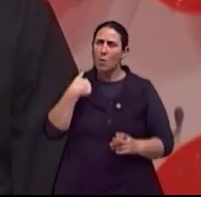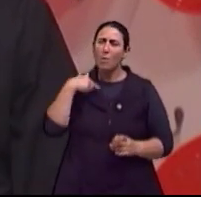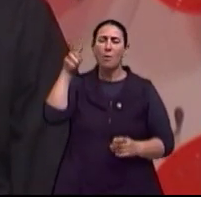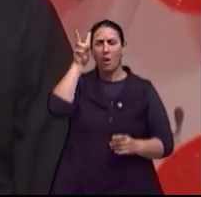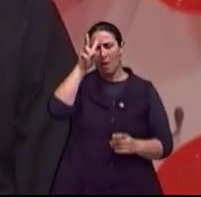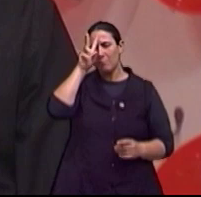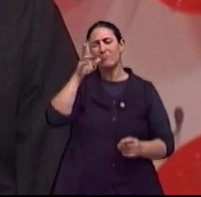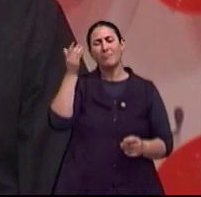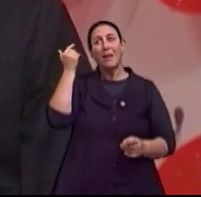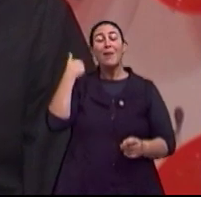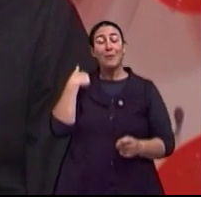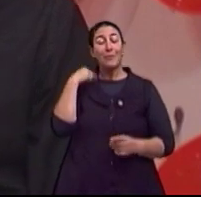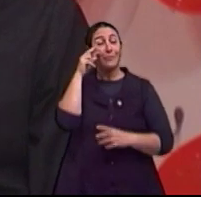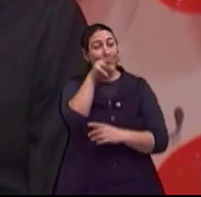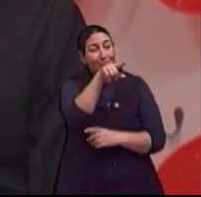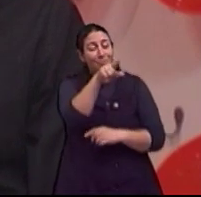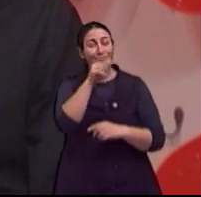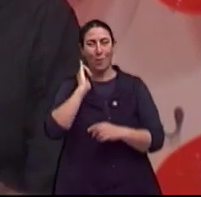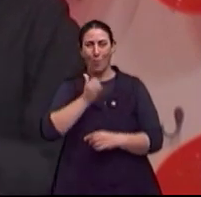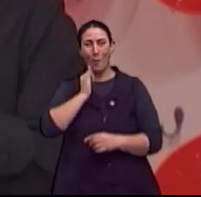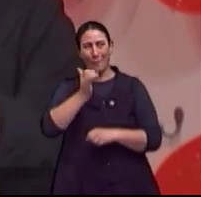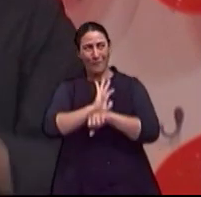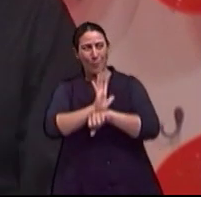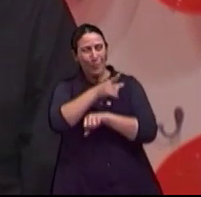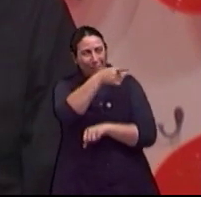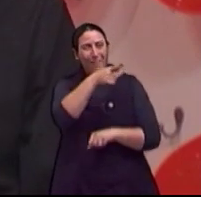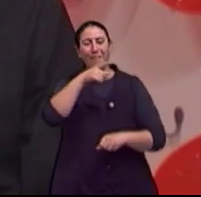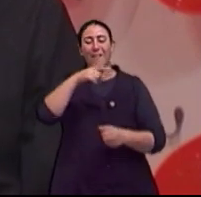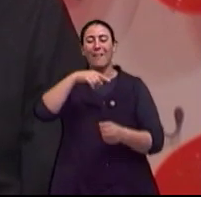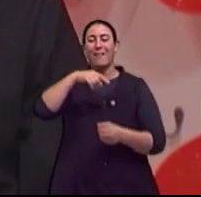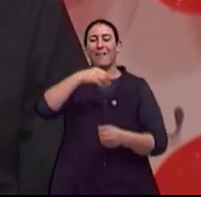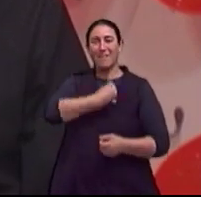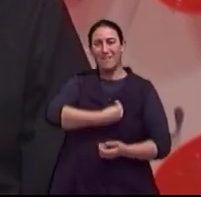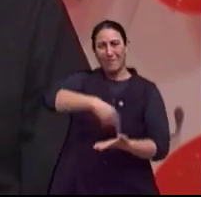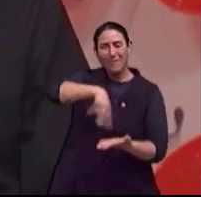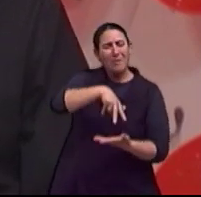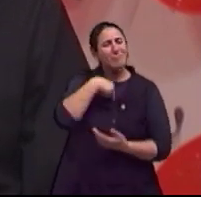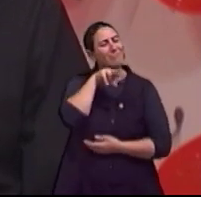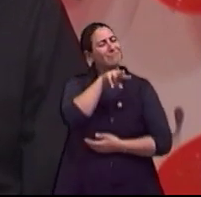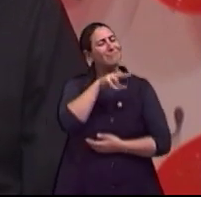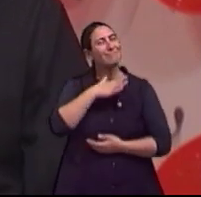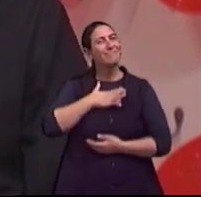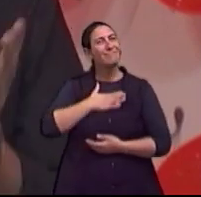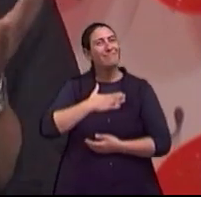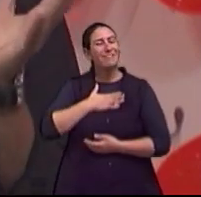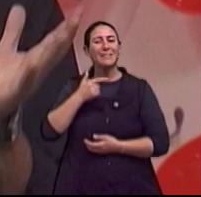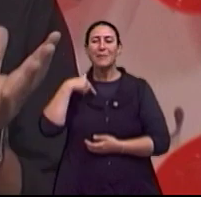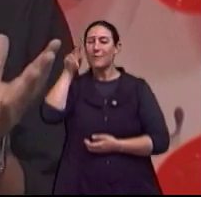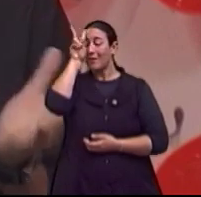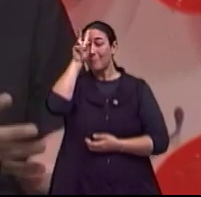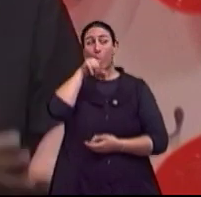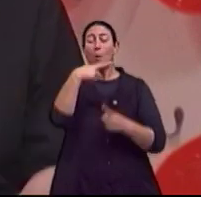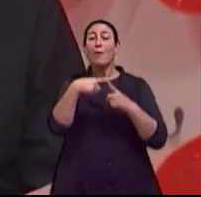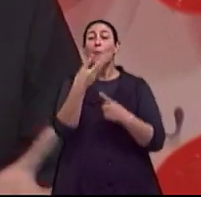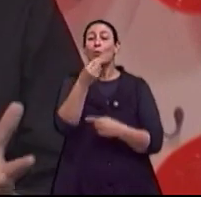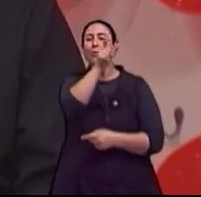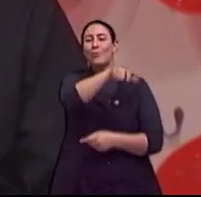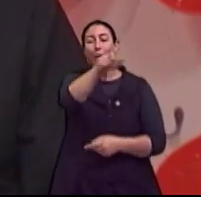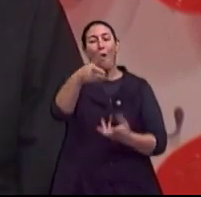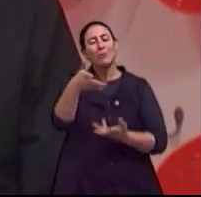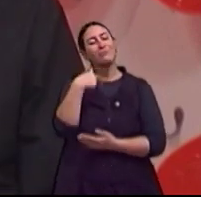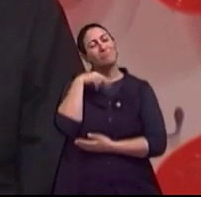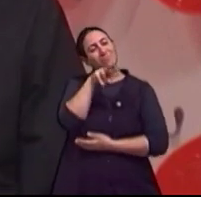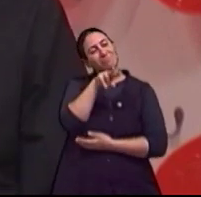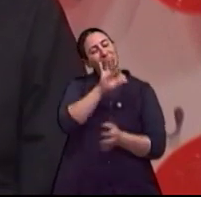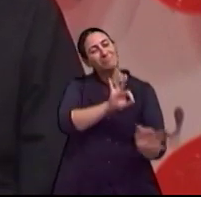vejo as imagens do documentário. A já está vários filmes adiante. Faz muito tempo que não veia e não enxergava com esse olhar de hoje,